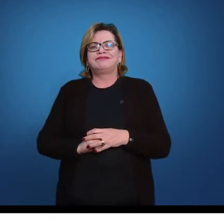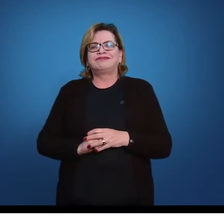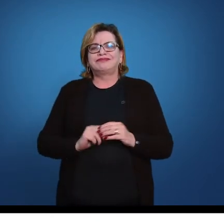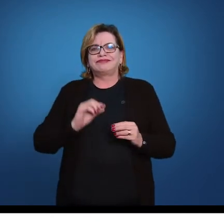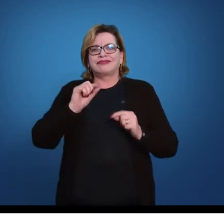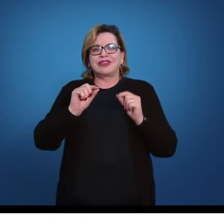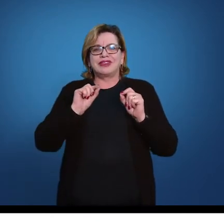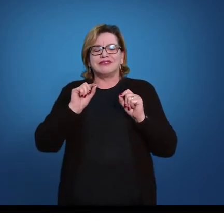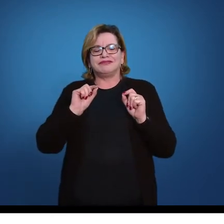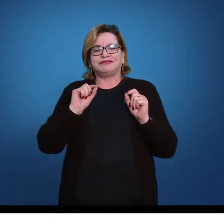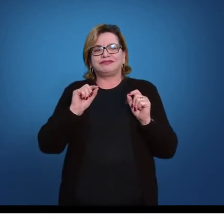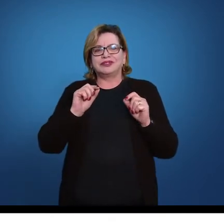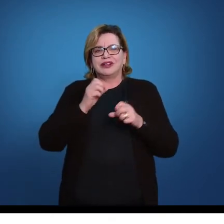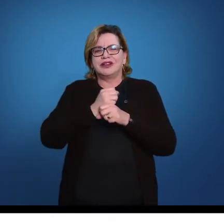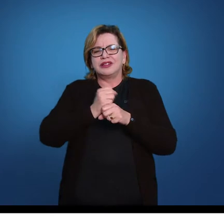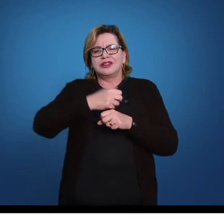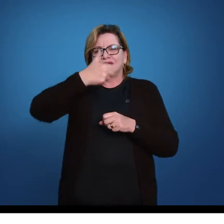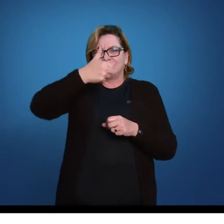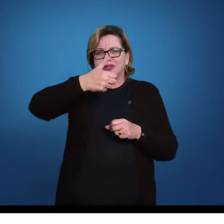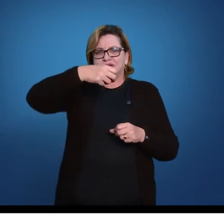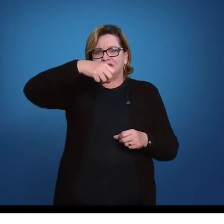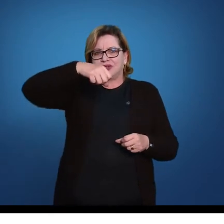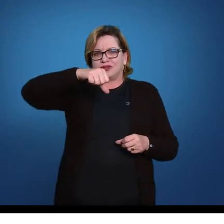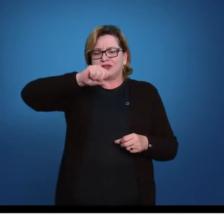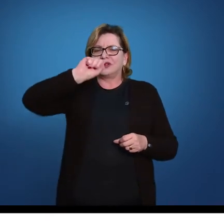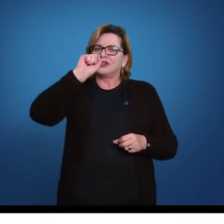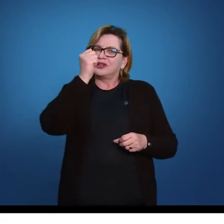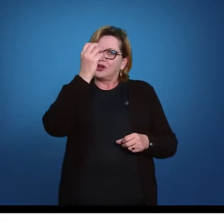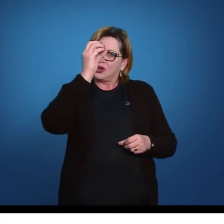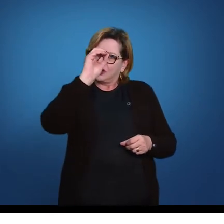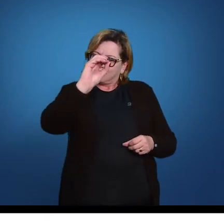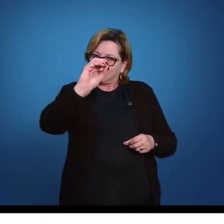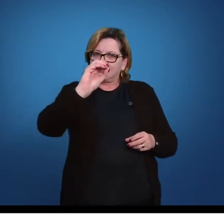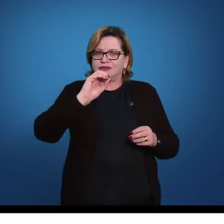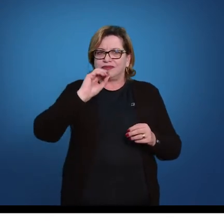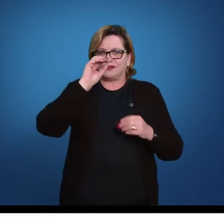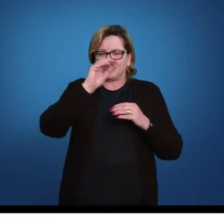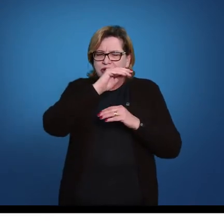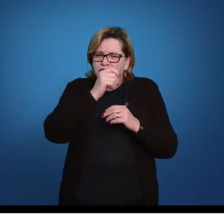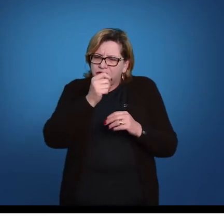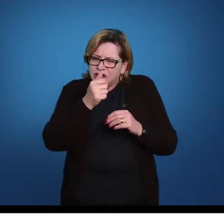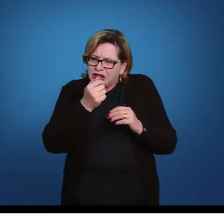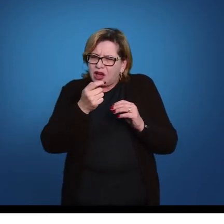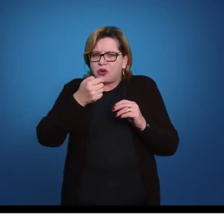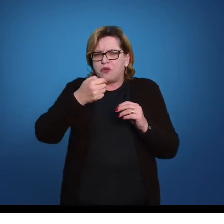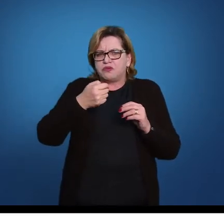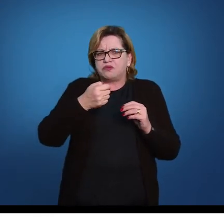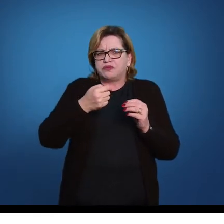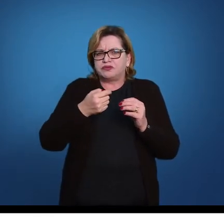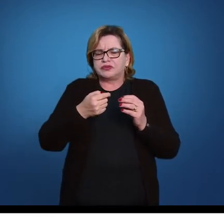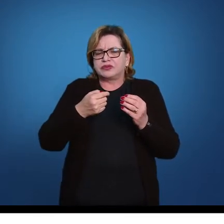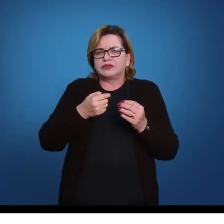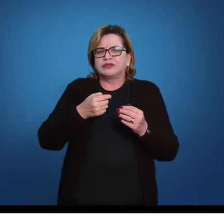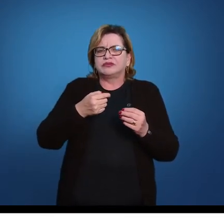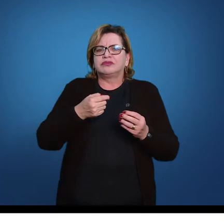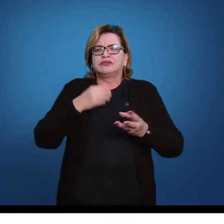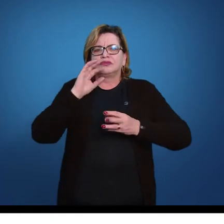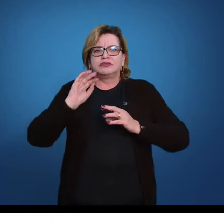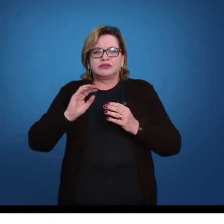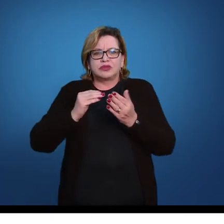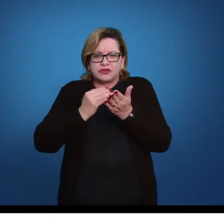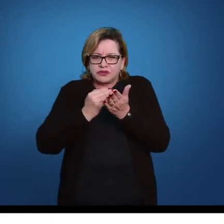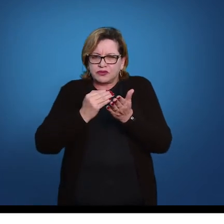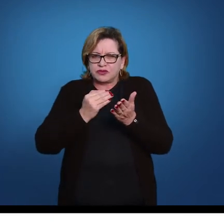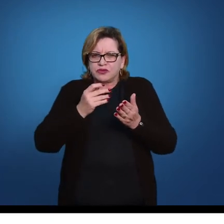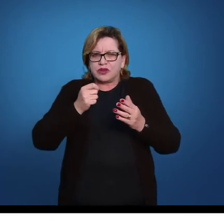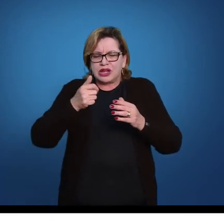E aí, nos anos de 1980, final dos anos de 1970, começam a